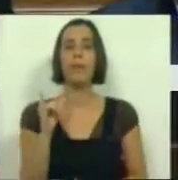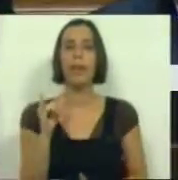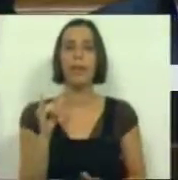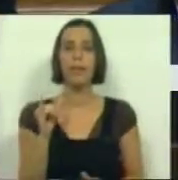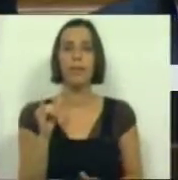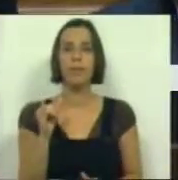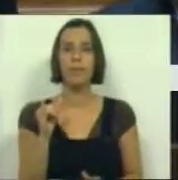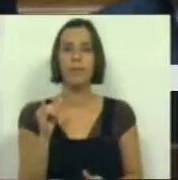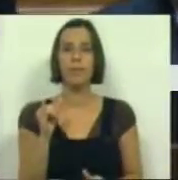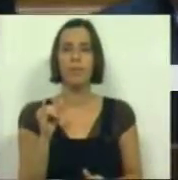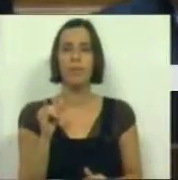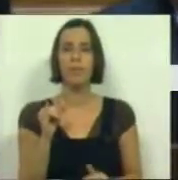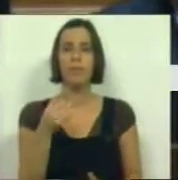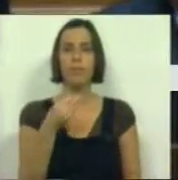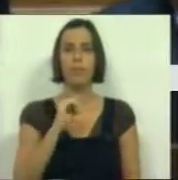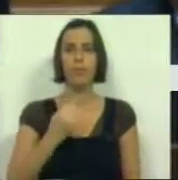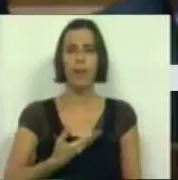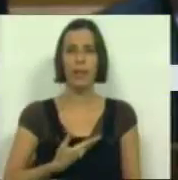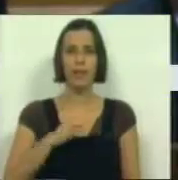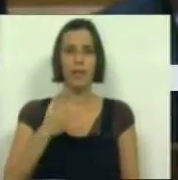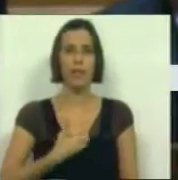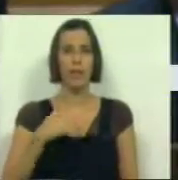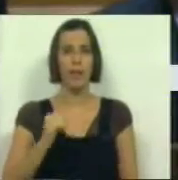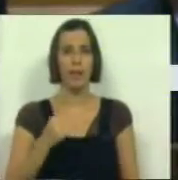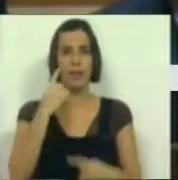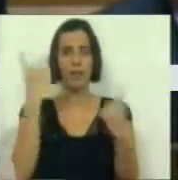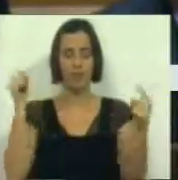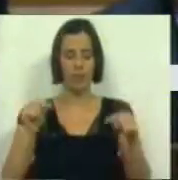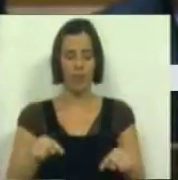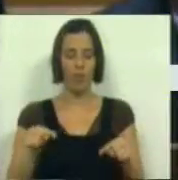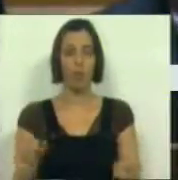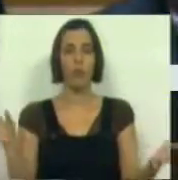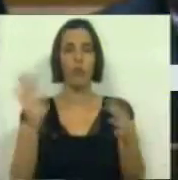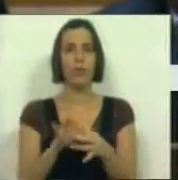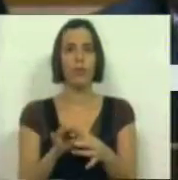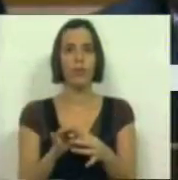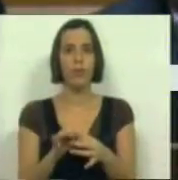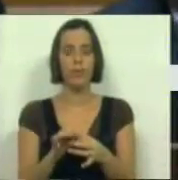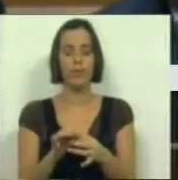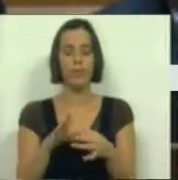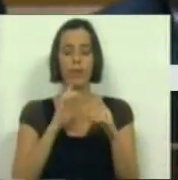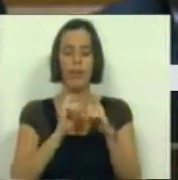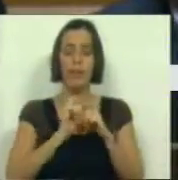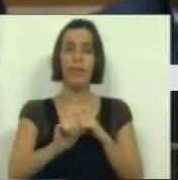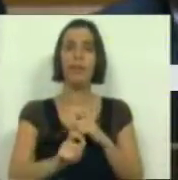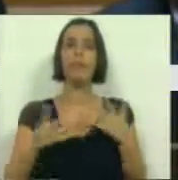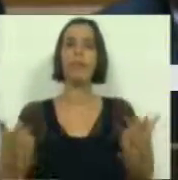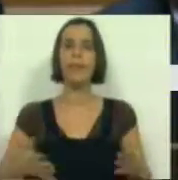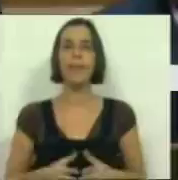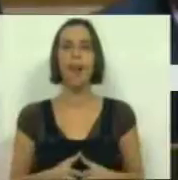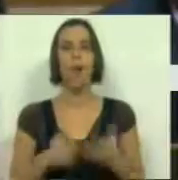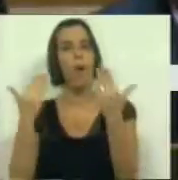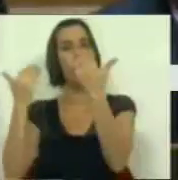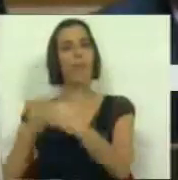que o PSD e o CDS aqui trazem hoje relativamente à definição dos